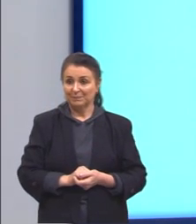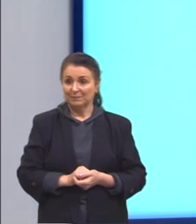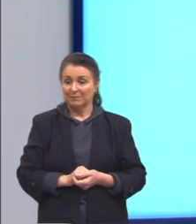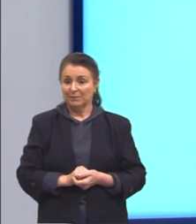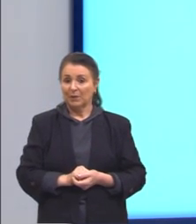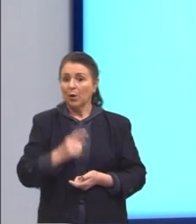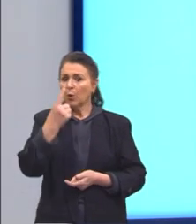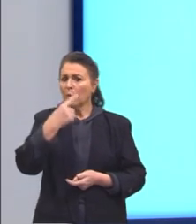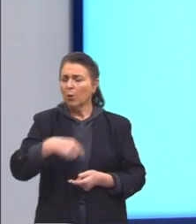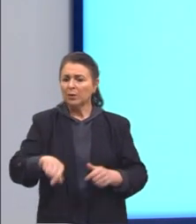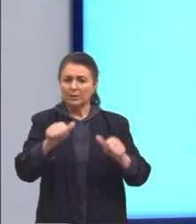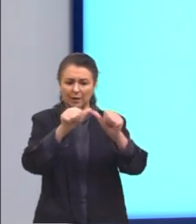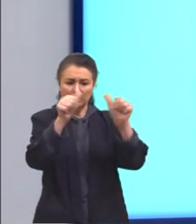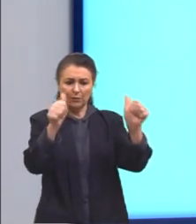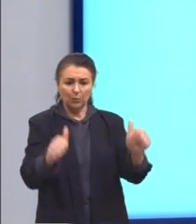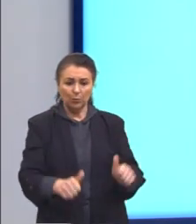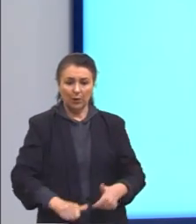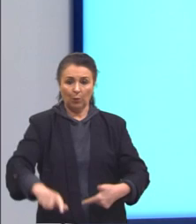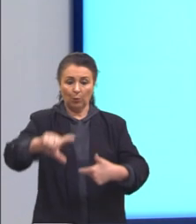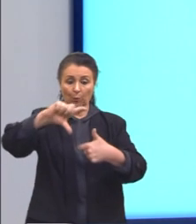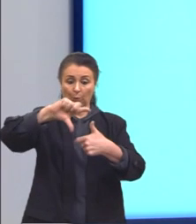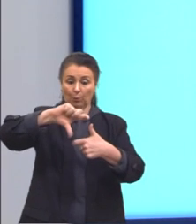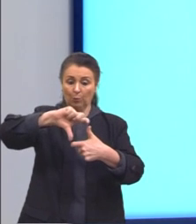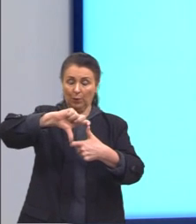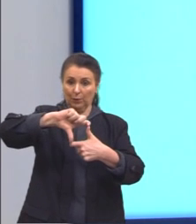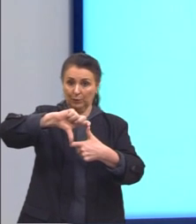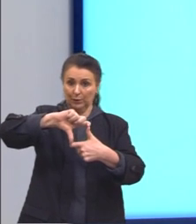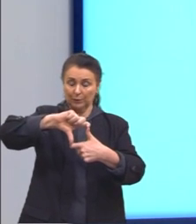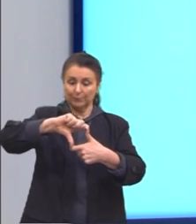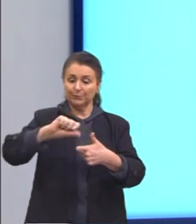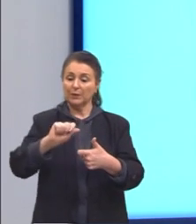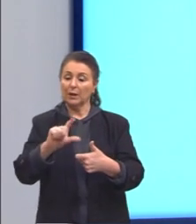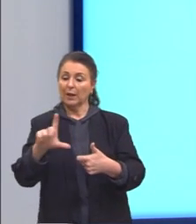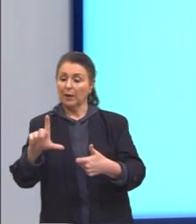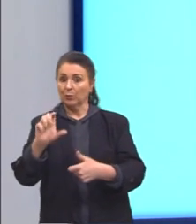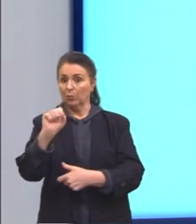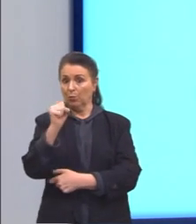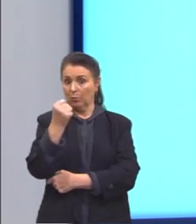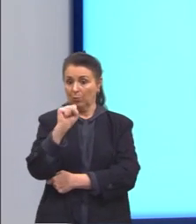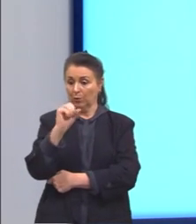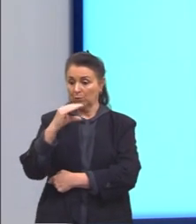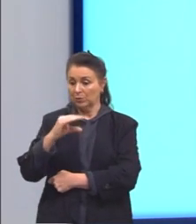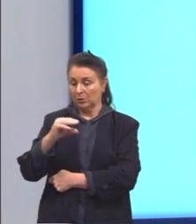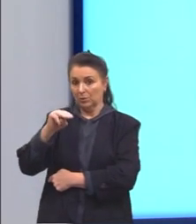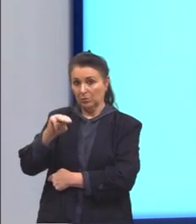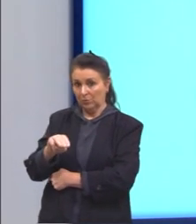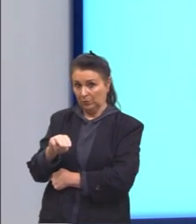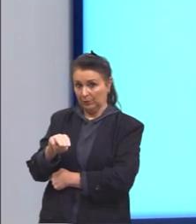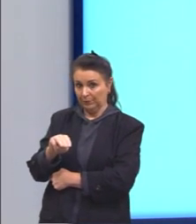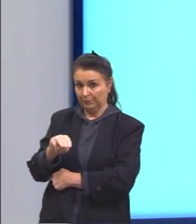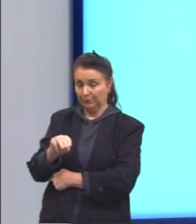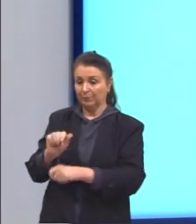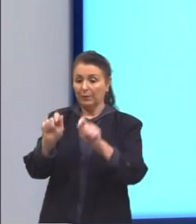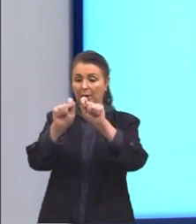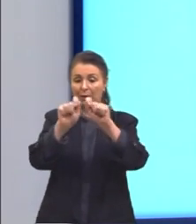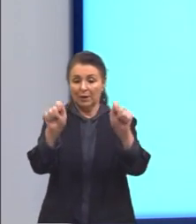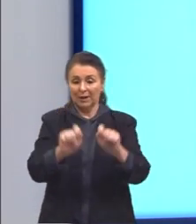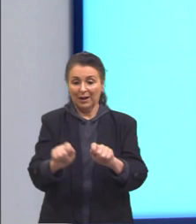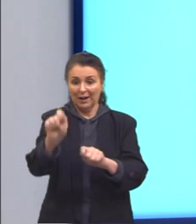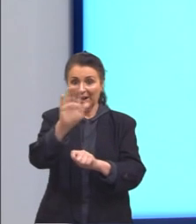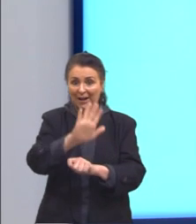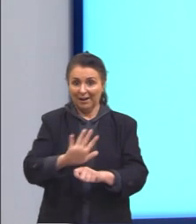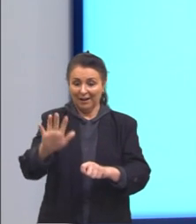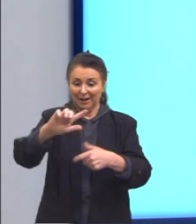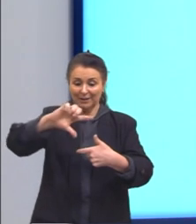Próxima figura era um quadrado. O quadrado, então, o lado dele é de 8 centímetros. Nós sabemos que a área de um quadrado